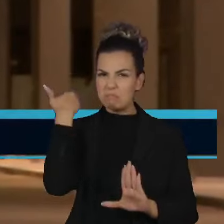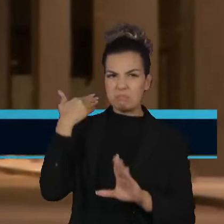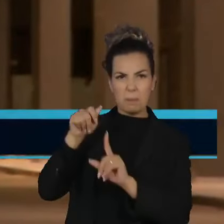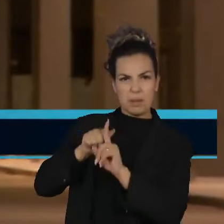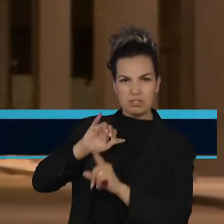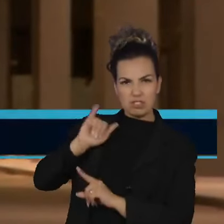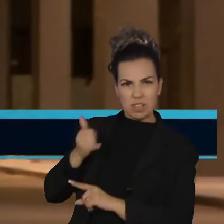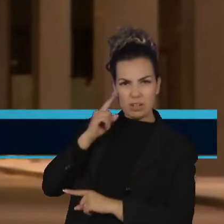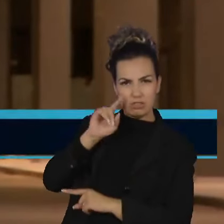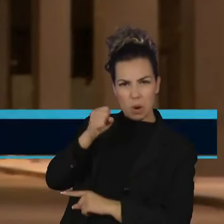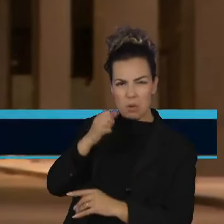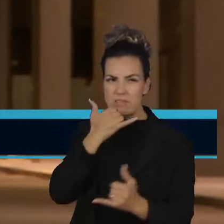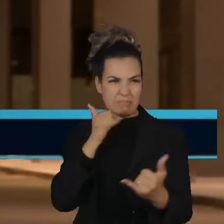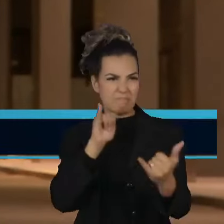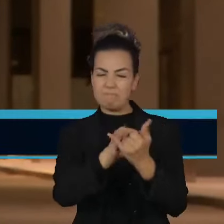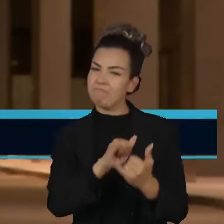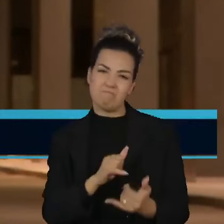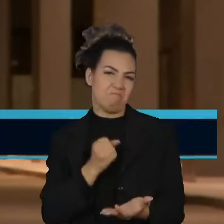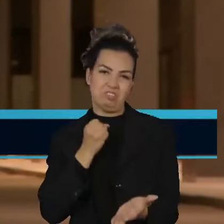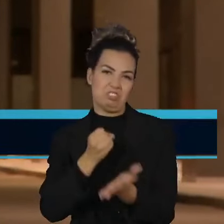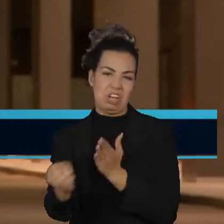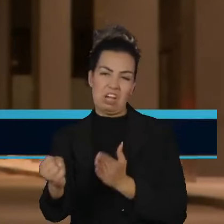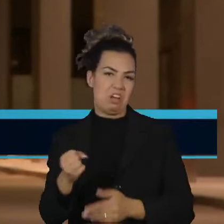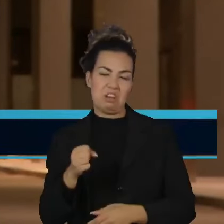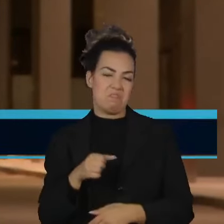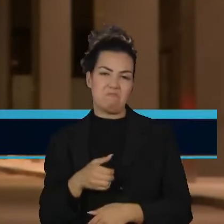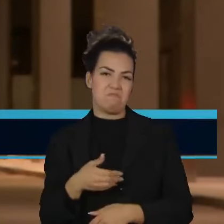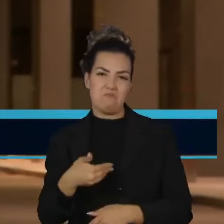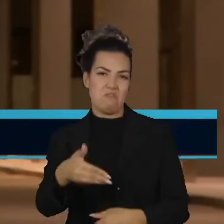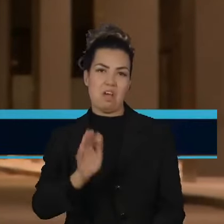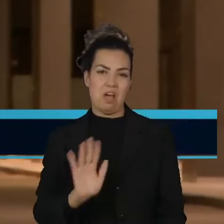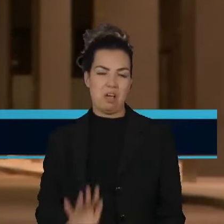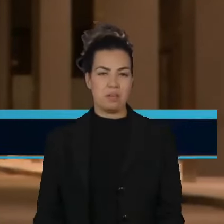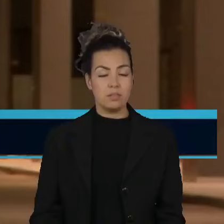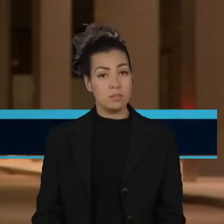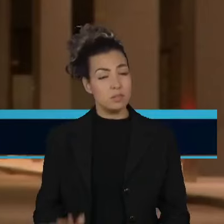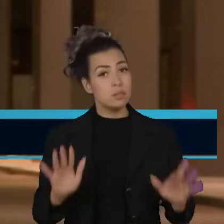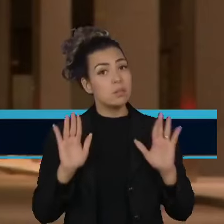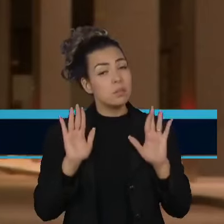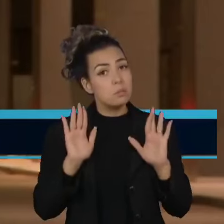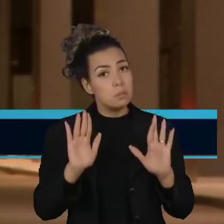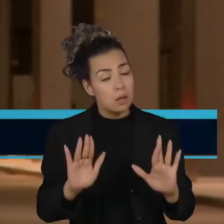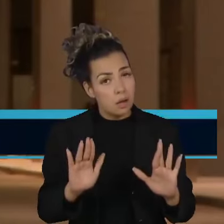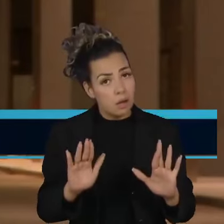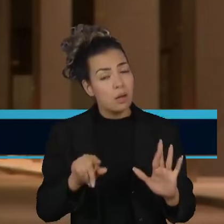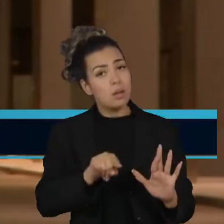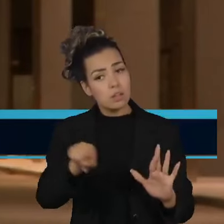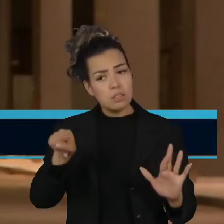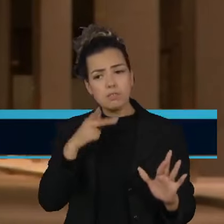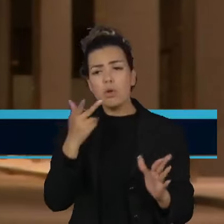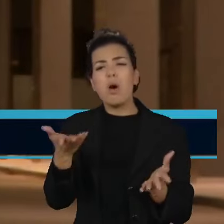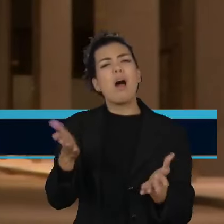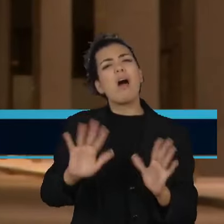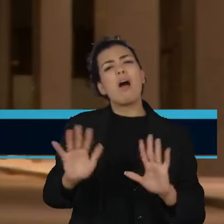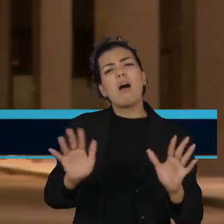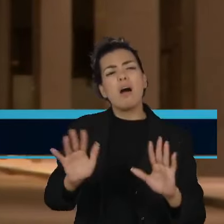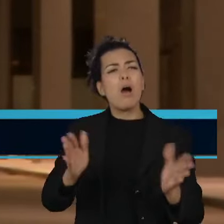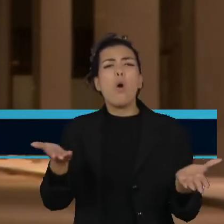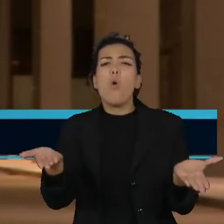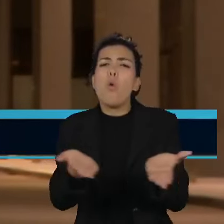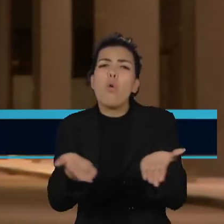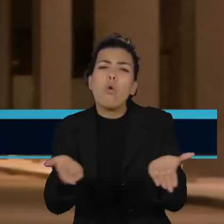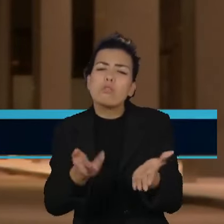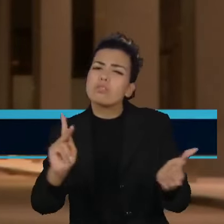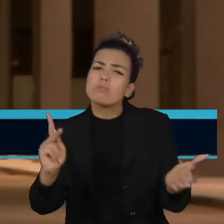Publicamente, o discurso é outro. Parlamentares da oposição afirmam que o ataque ao Supremo foi um fato isolado, sem ligação